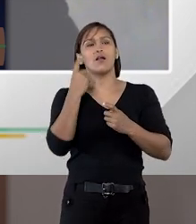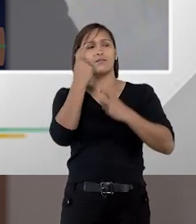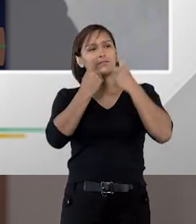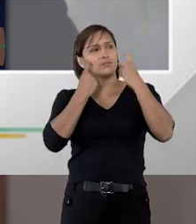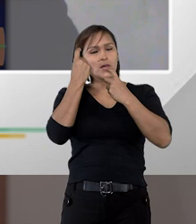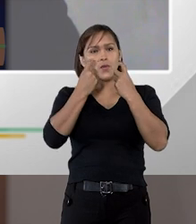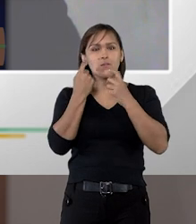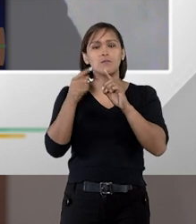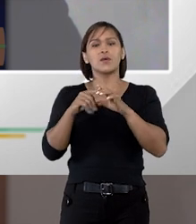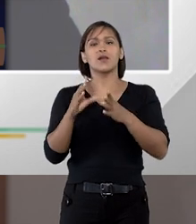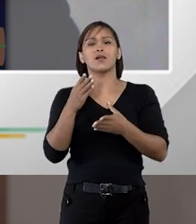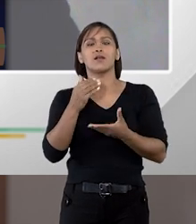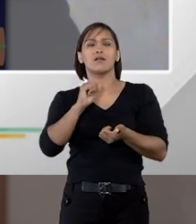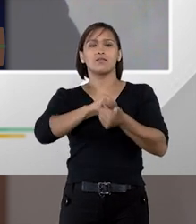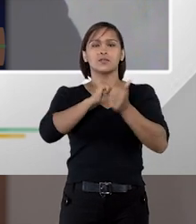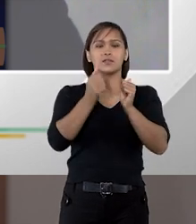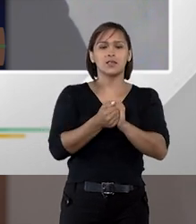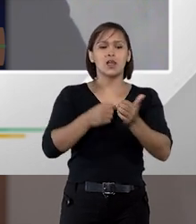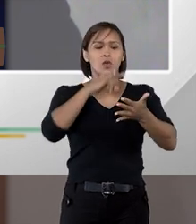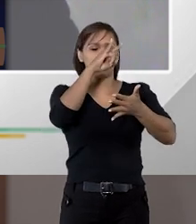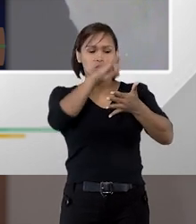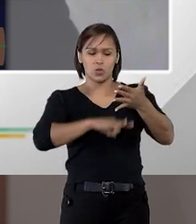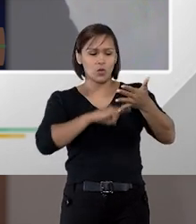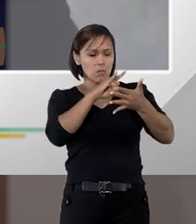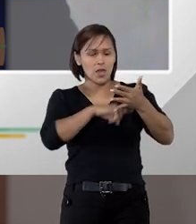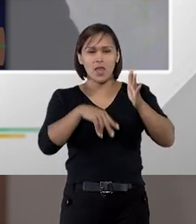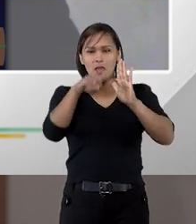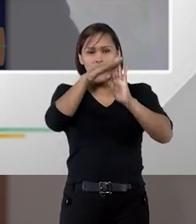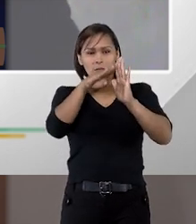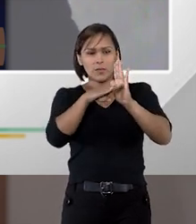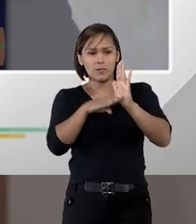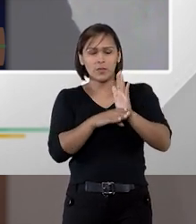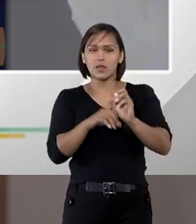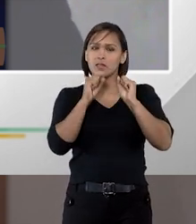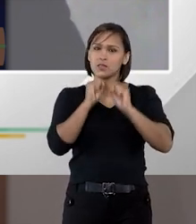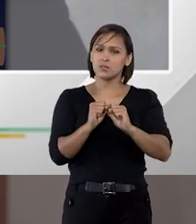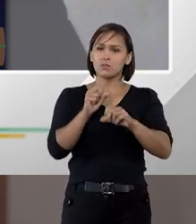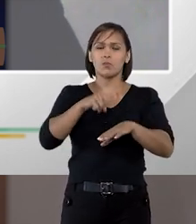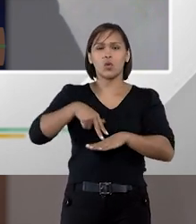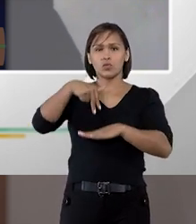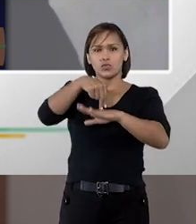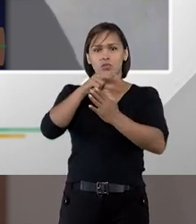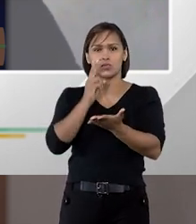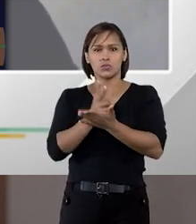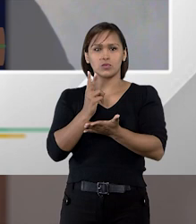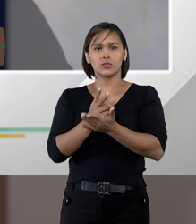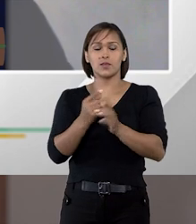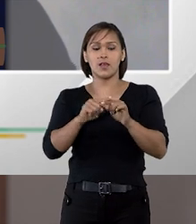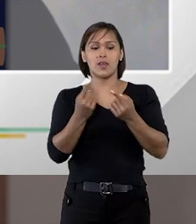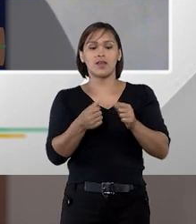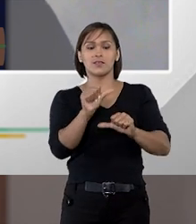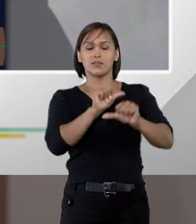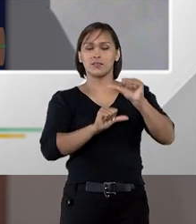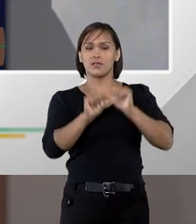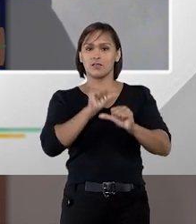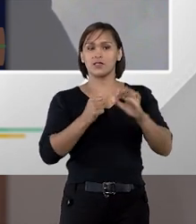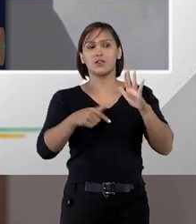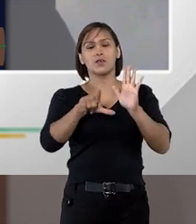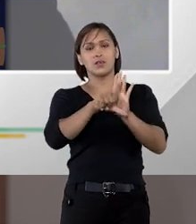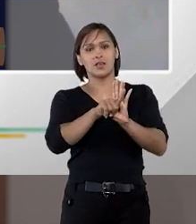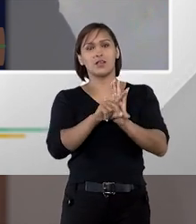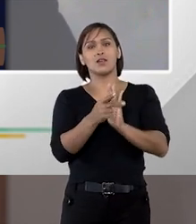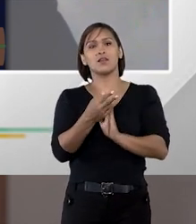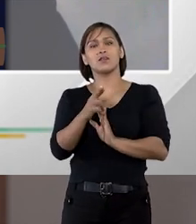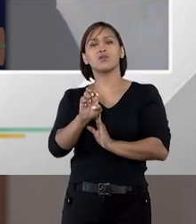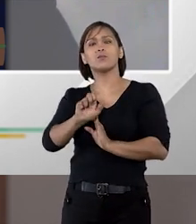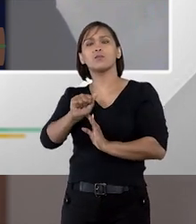se preocupar com a habilitação, com os documentos formais de habilitação desse primeiro colocado, essa inversão que a